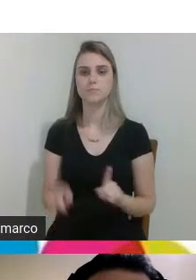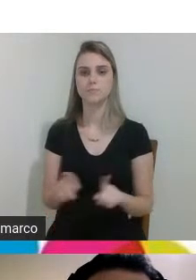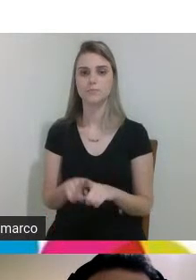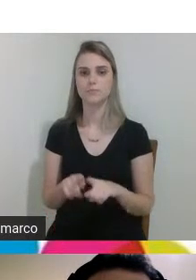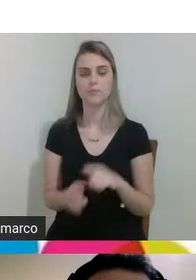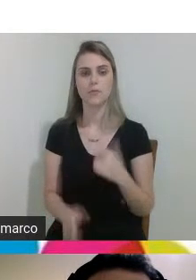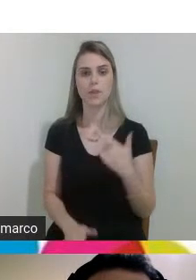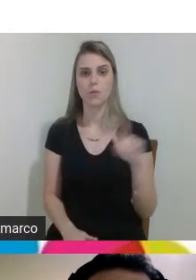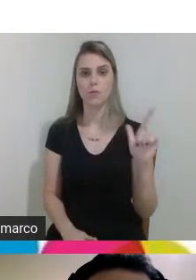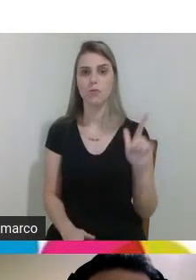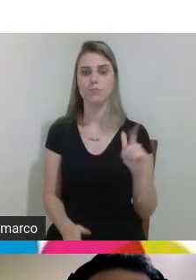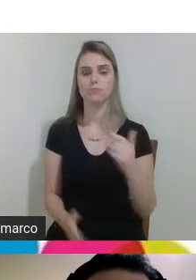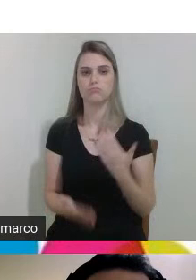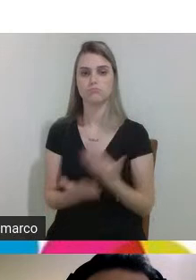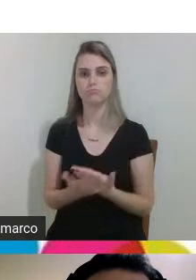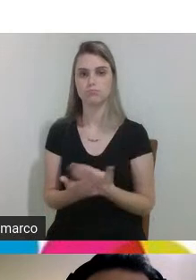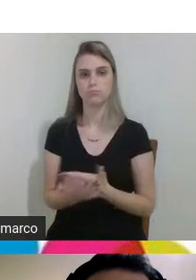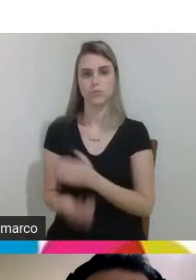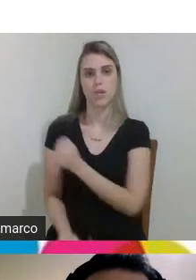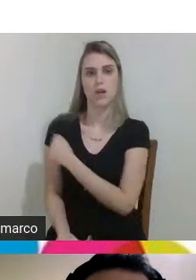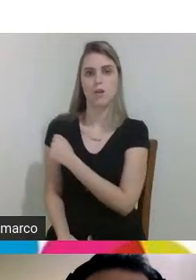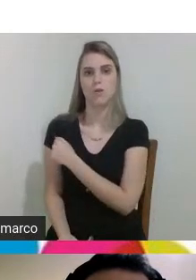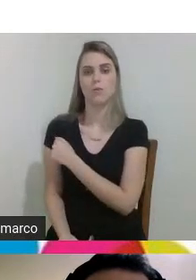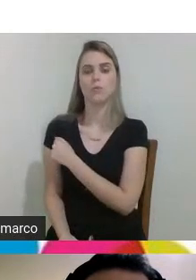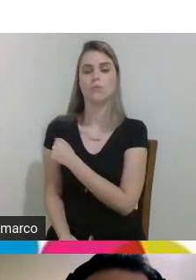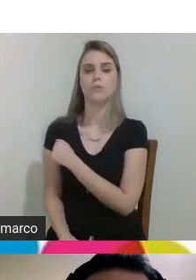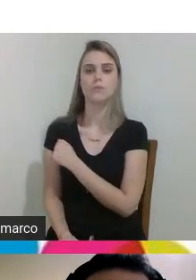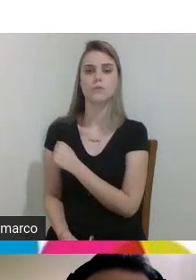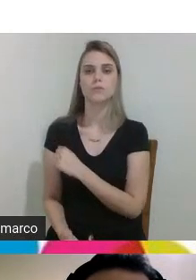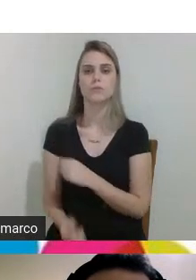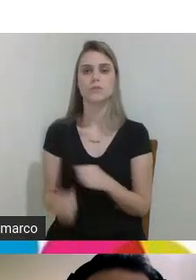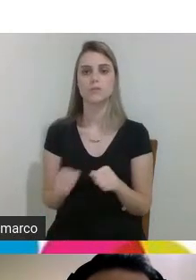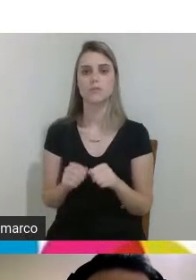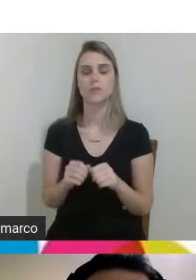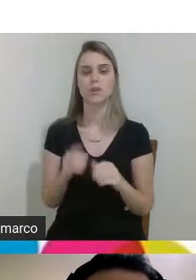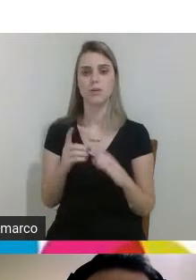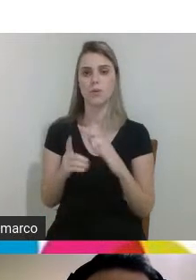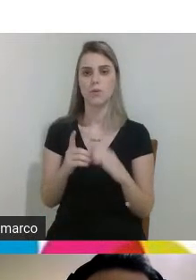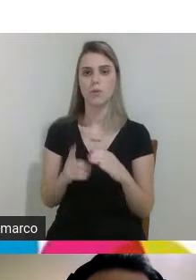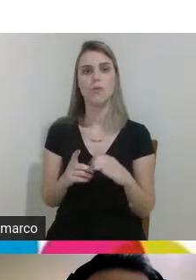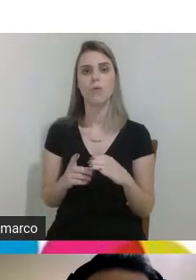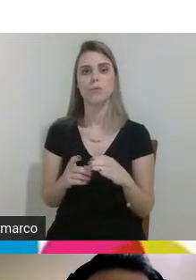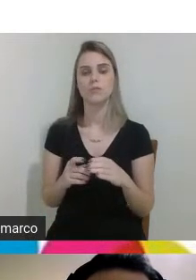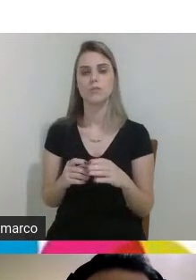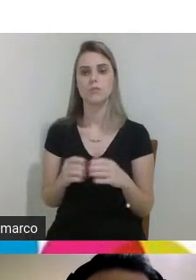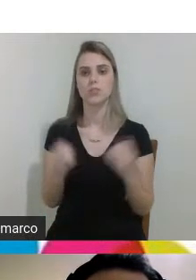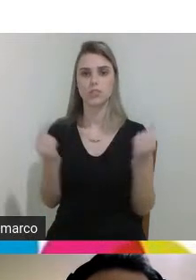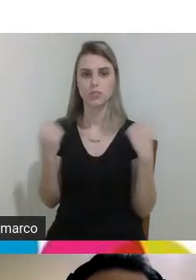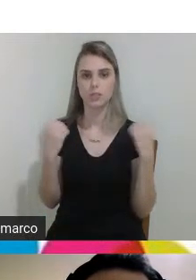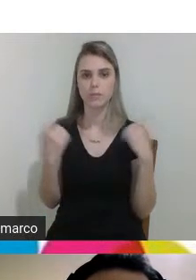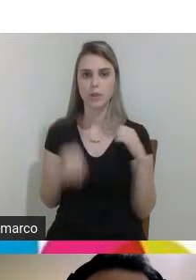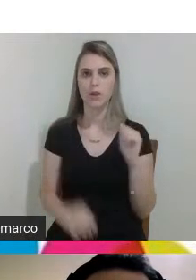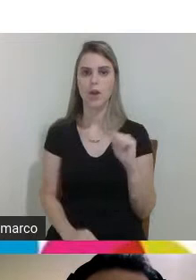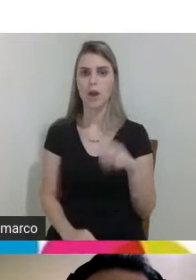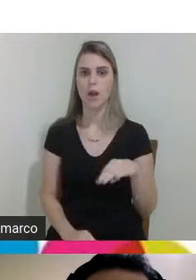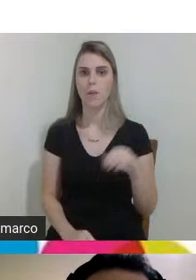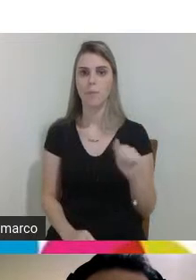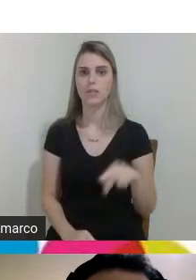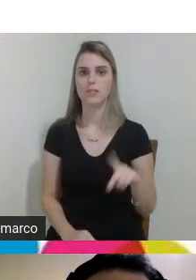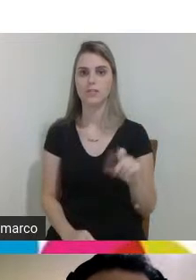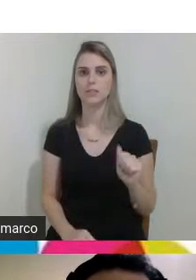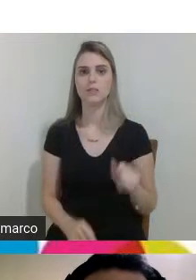a atuação do Conselho Municipal da Pessoa com Deficiência em Chapecó a Amanda né brevemente ela também vai defender